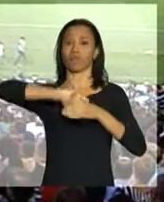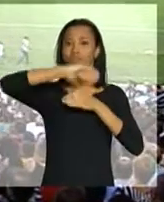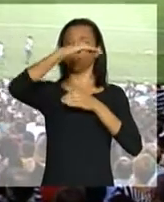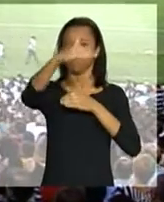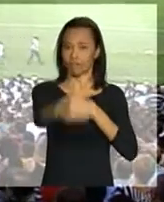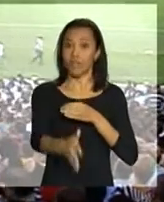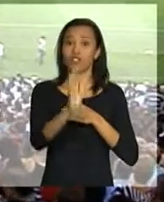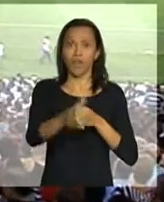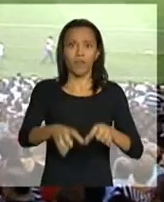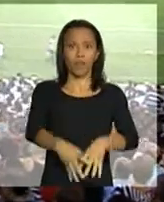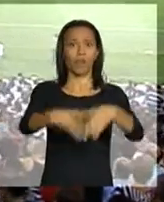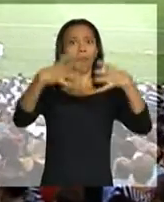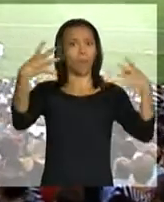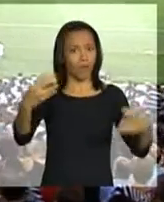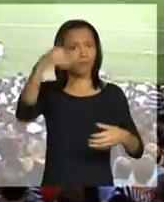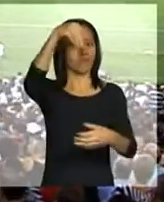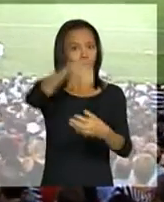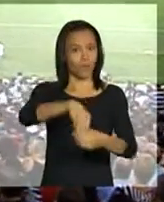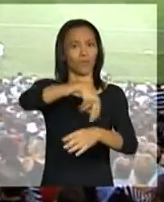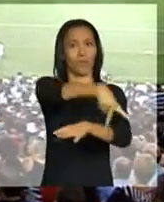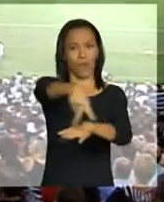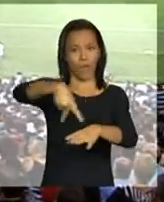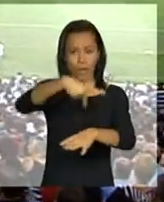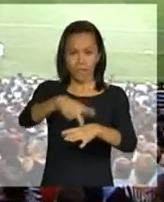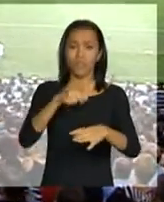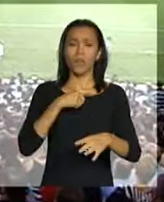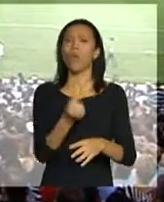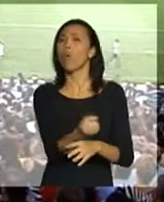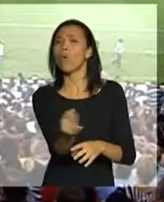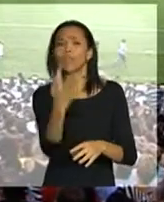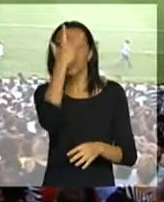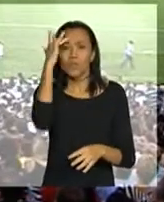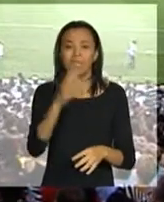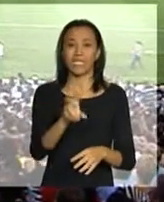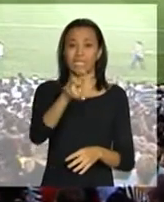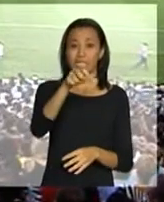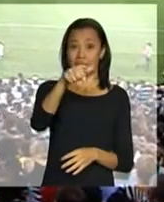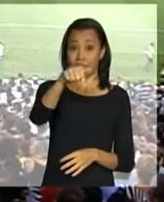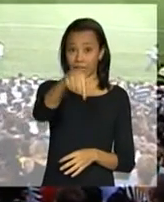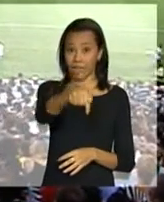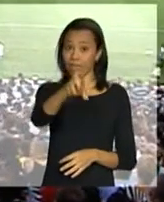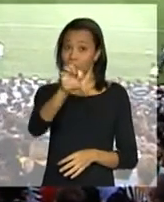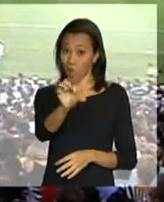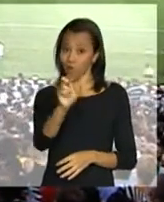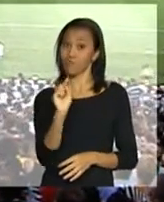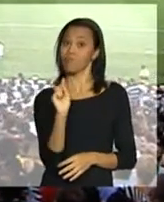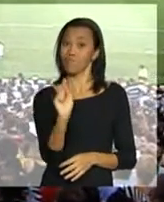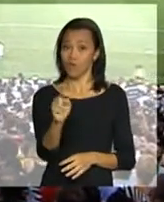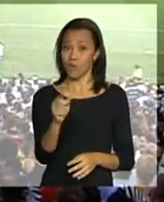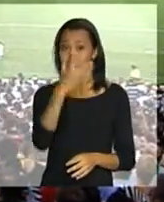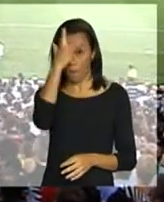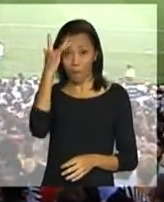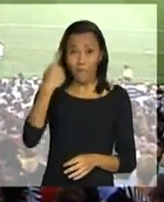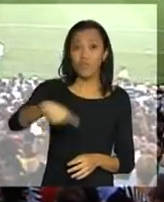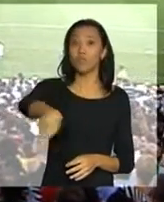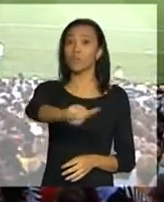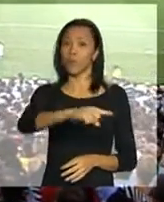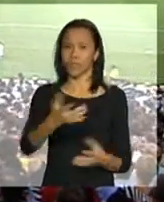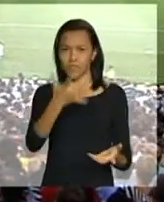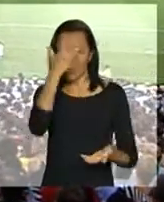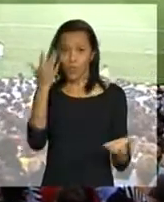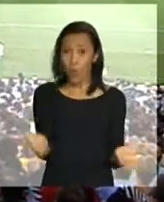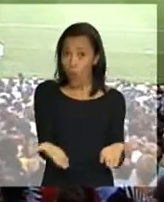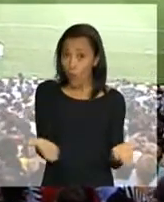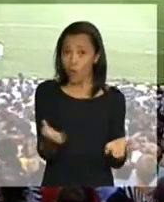continua sendo o maior estádio do país com capacidade para quase 79 mil torcedores. Neste momento, público que